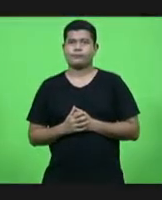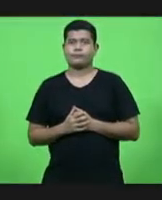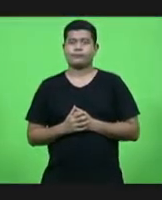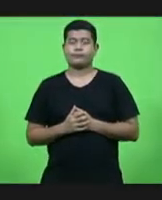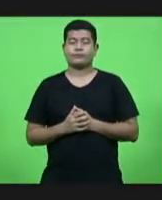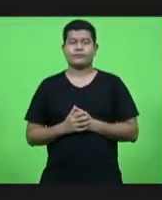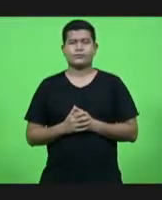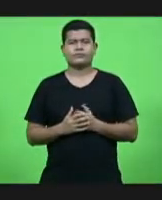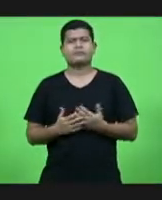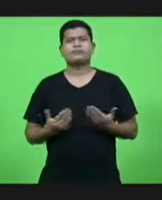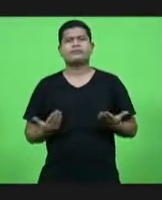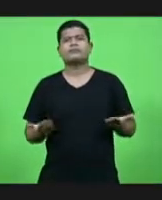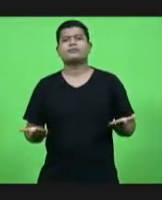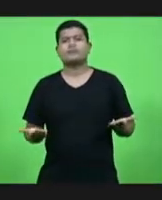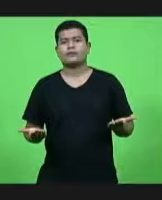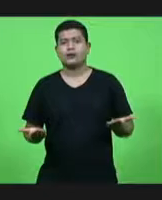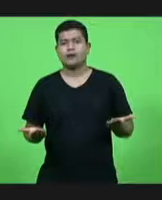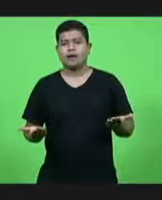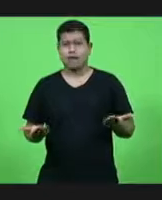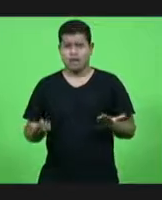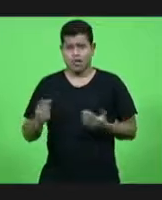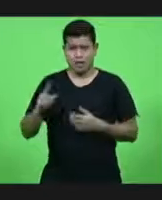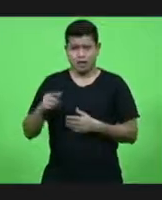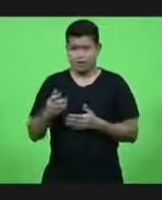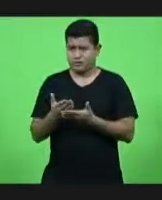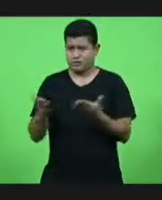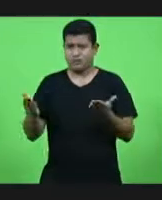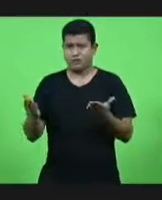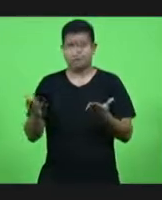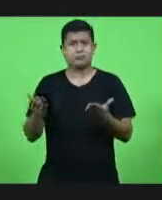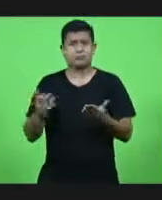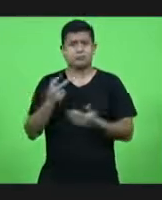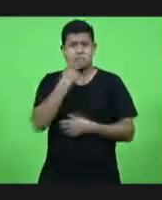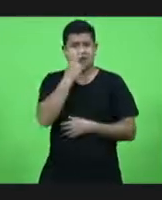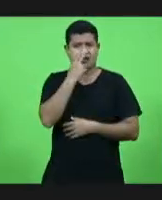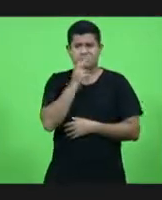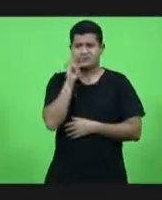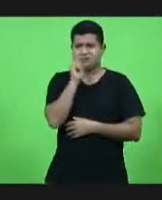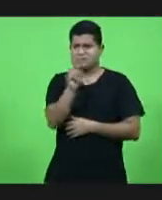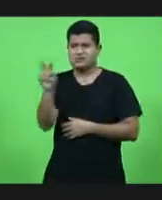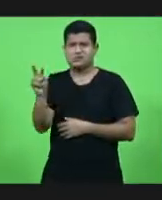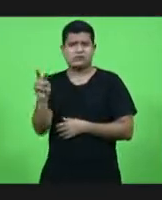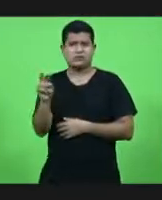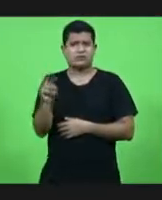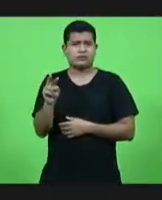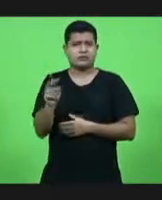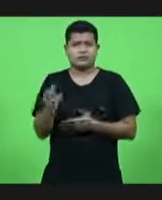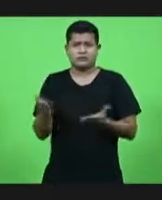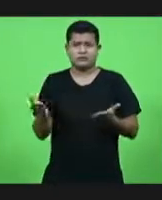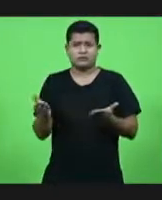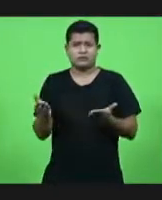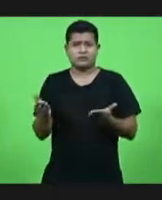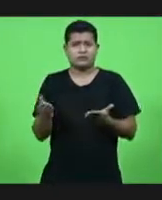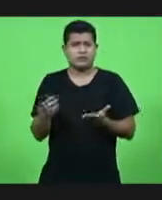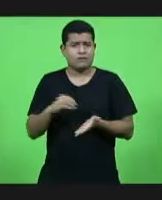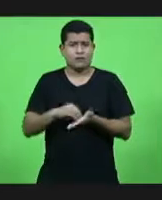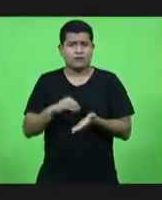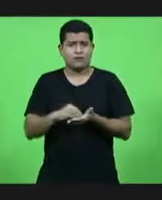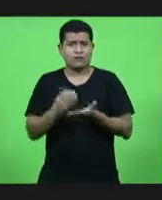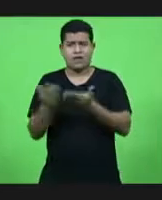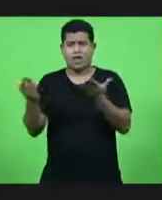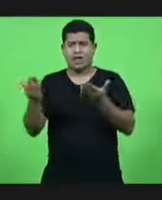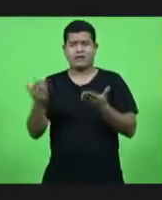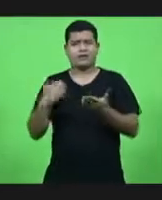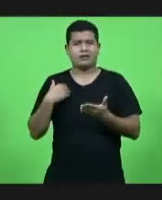Será que ninguém está vendo essa parcialidade do ministro?